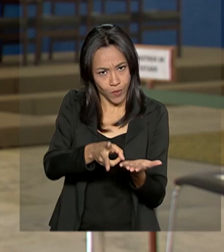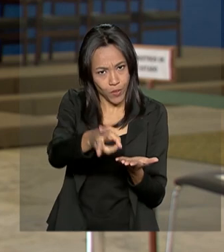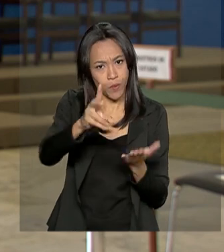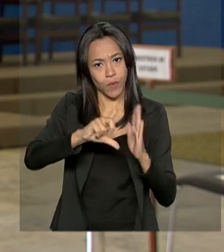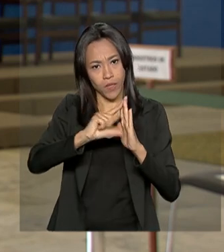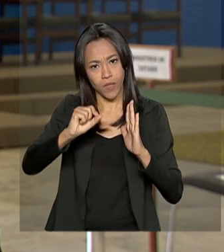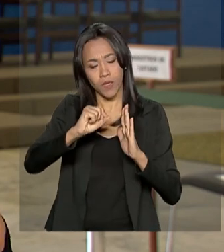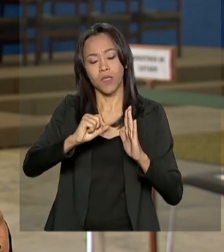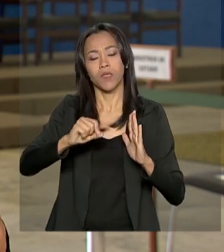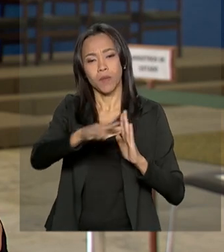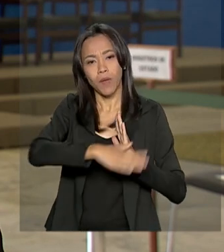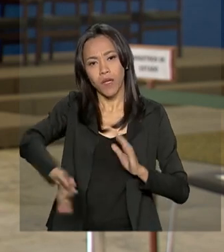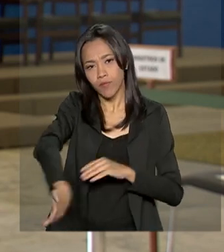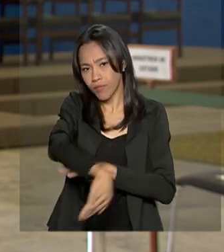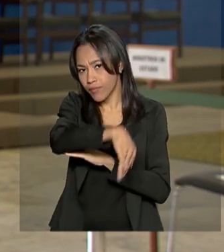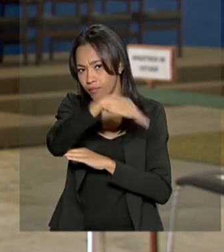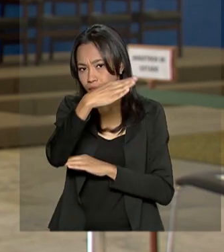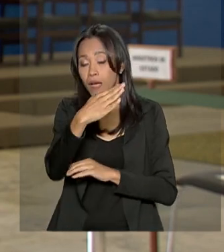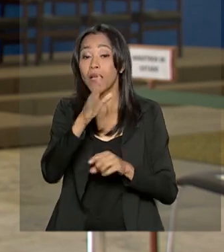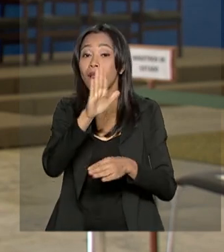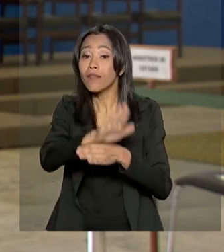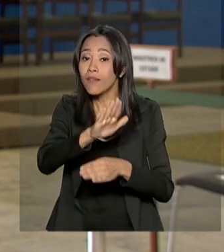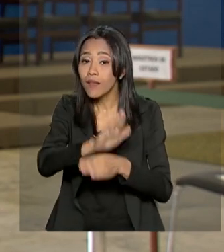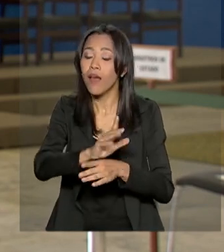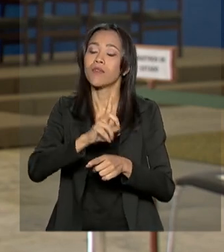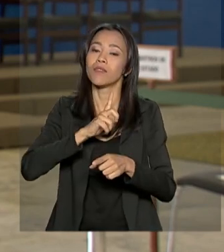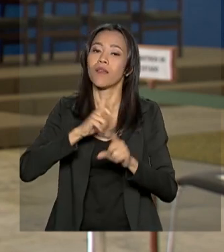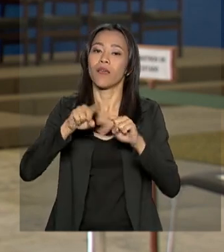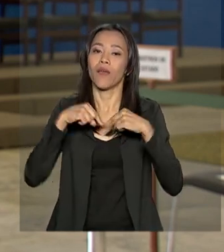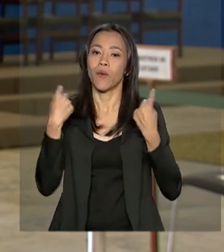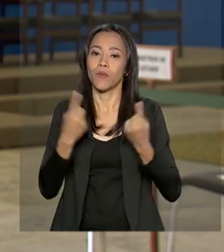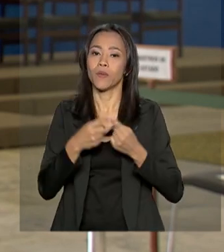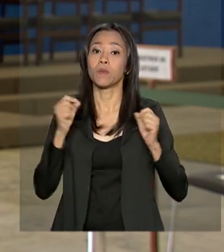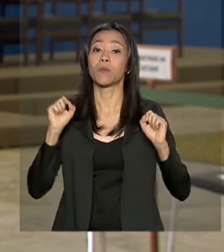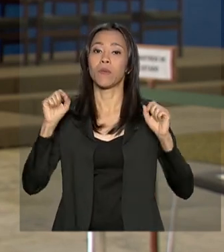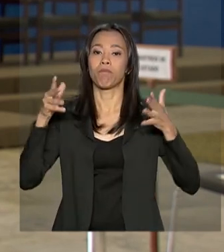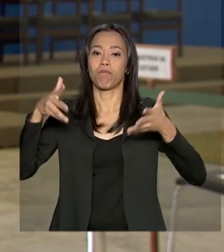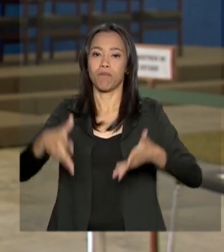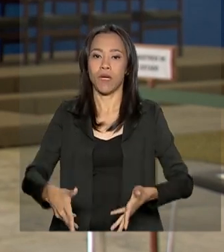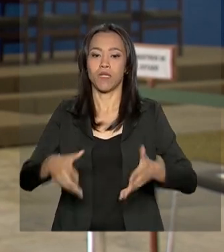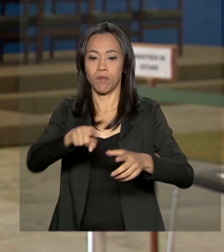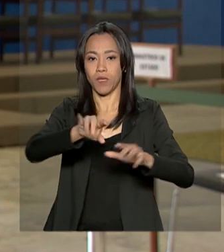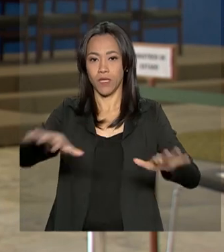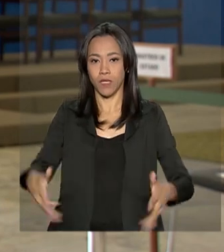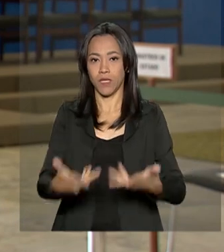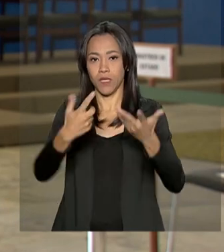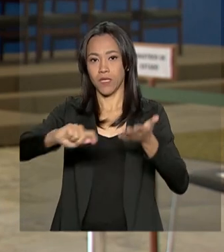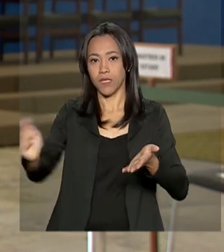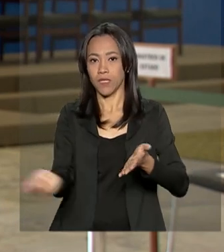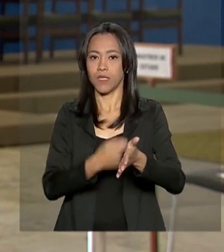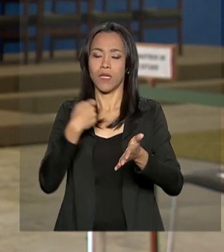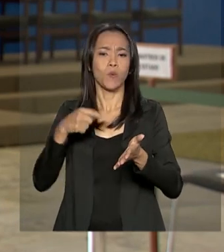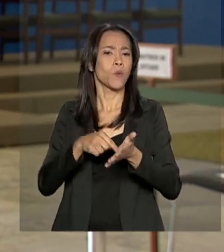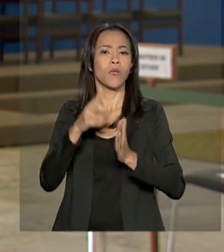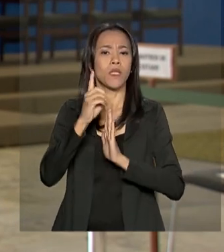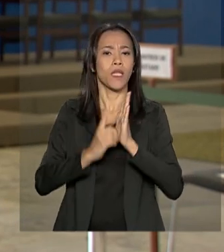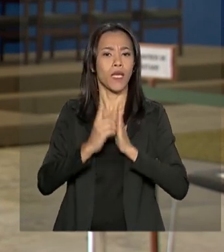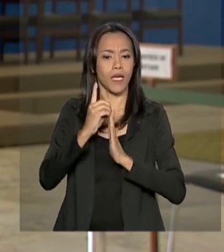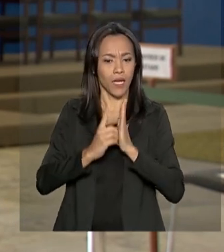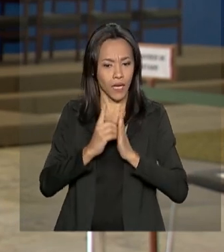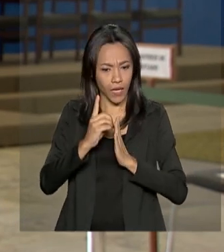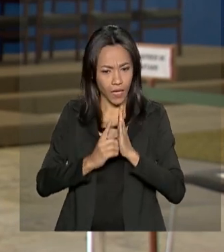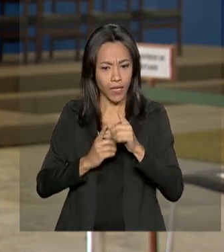durante o dia e à tarde, além de reuniões, ele também participa da cerimônia de assinatura do decreto